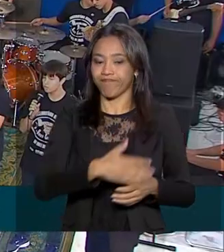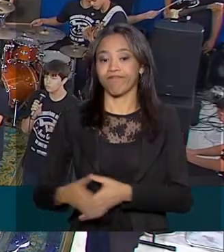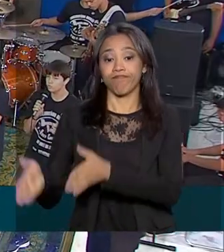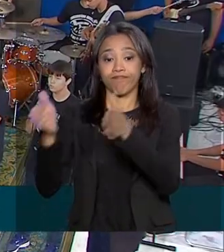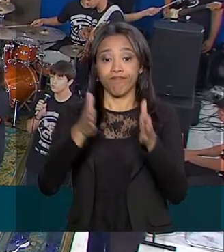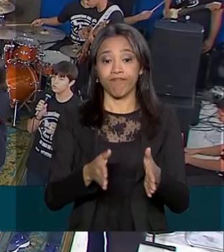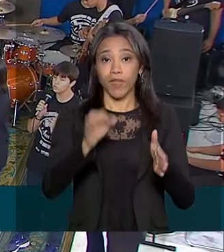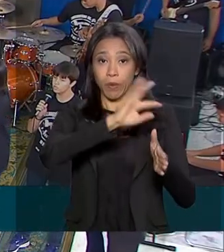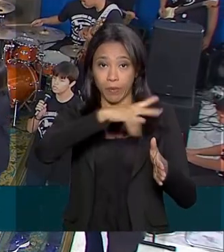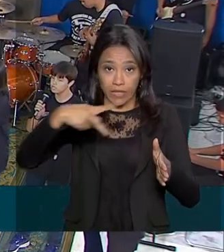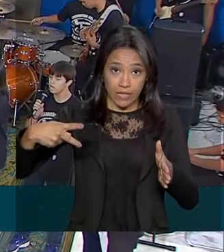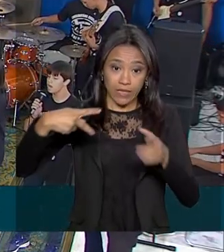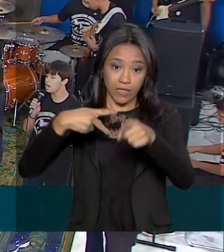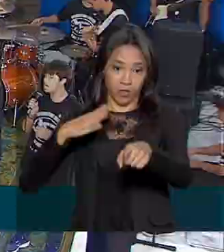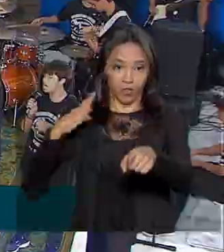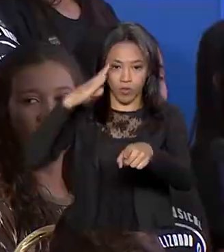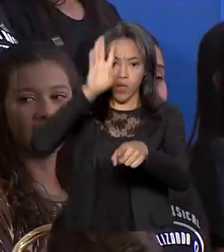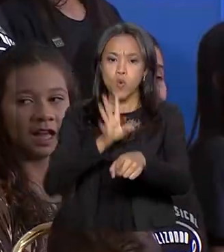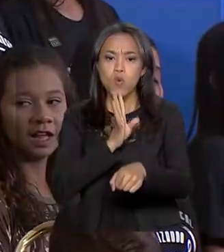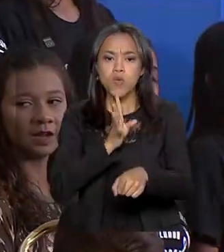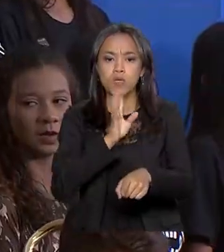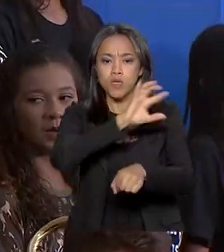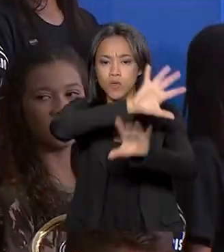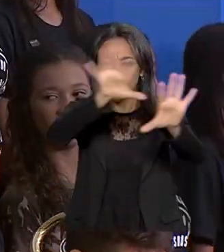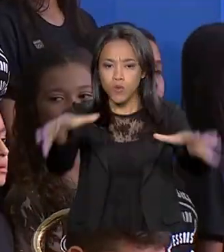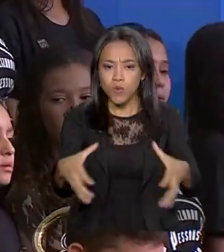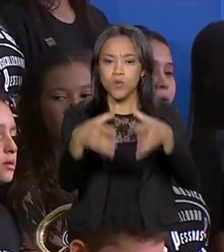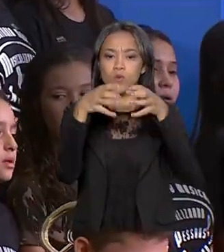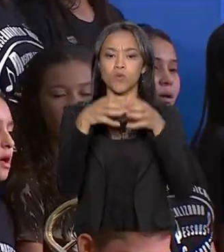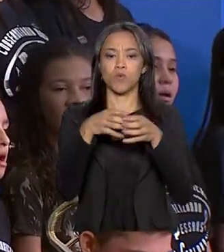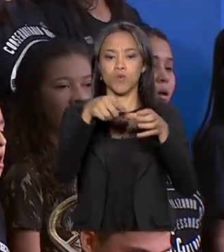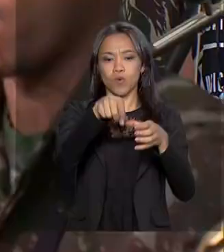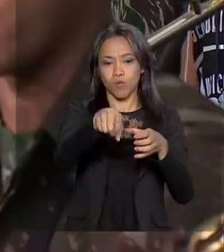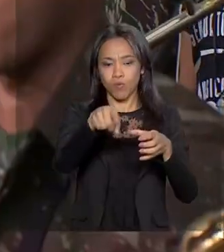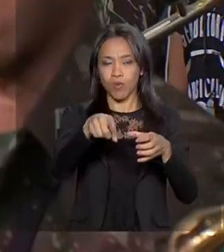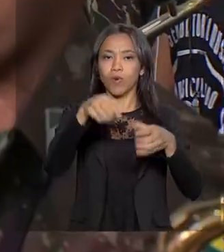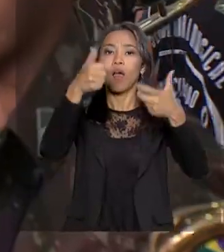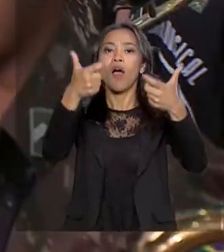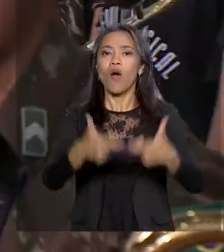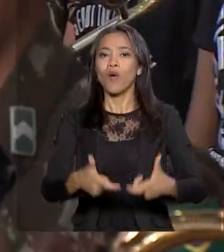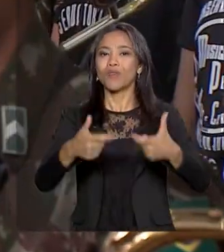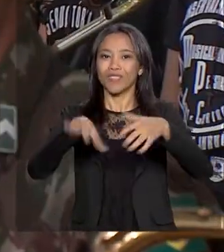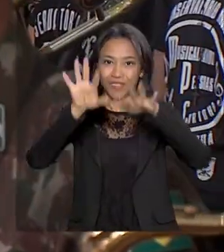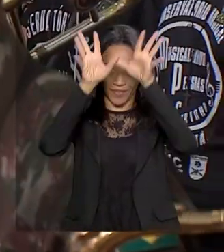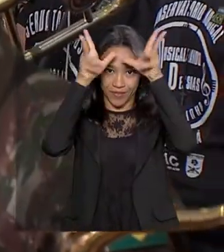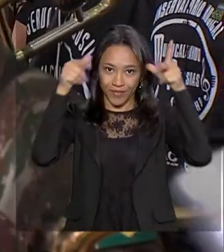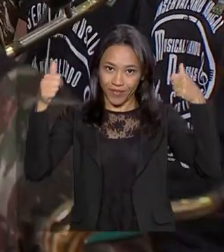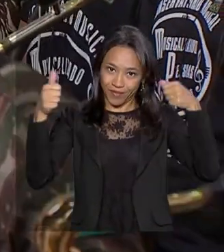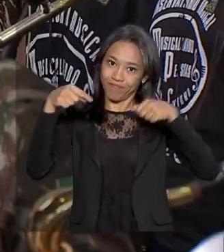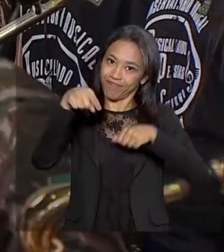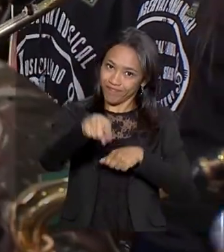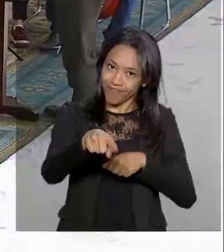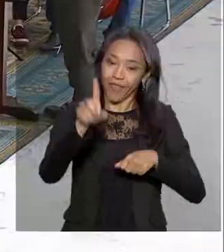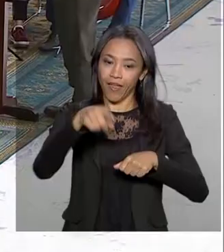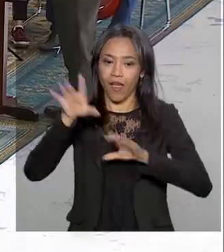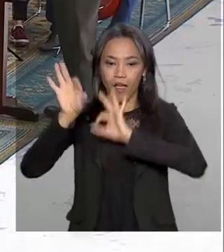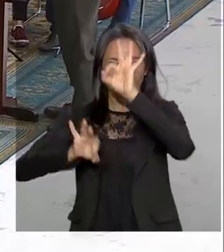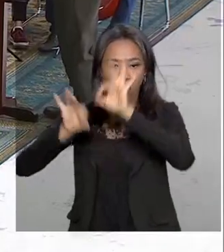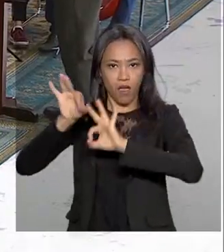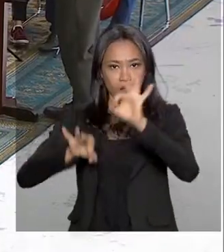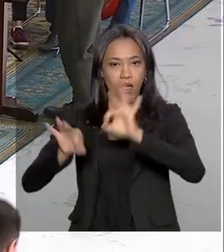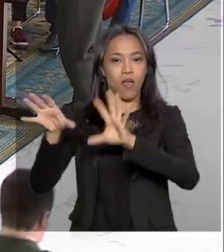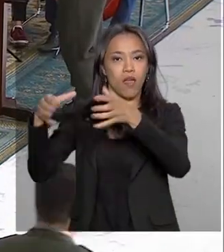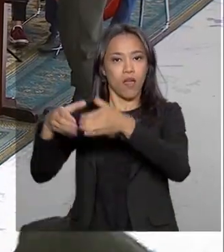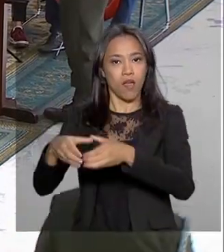conheceu hoje o trabalho do Conservatório Musical do Vale do Juruá, no Acre, um projeto social idealizado pelo Exército, Ministério